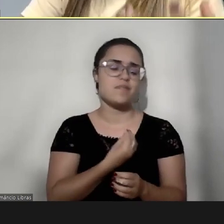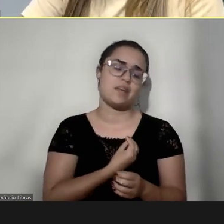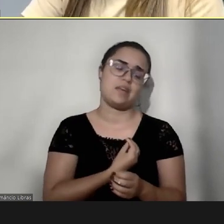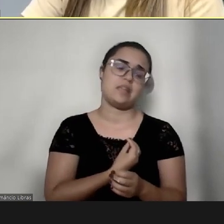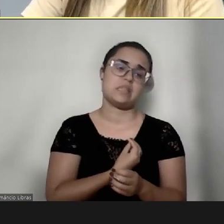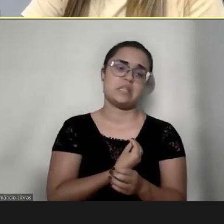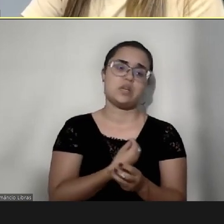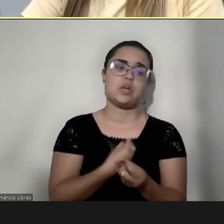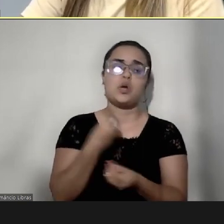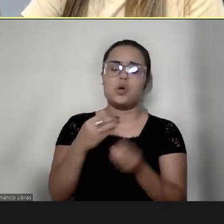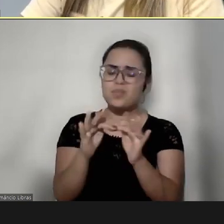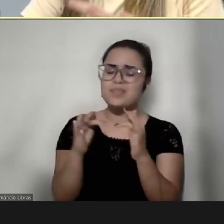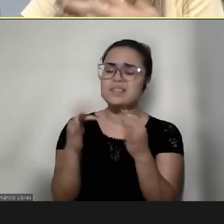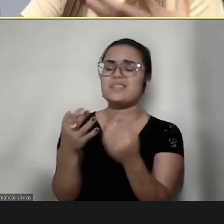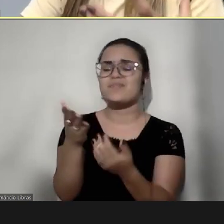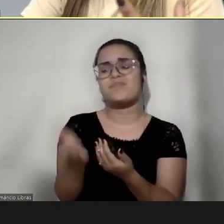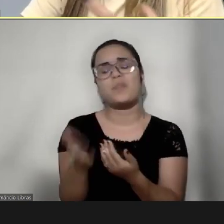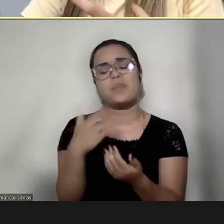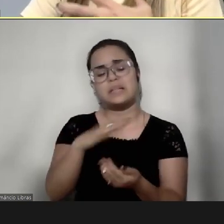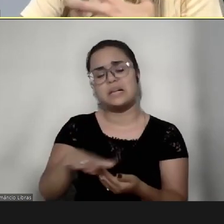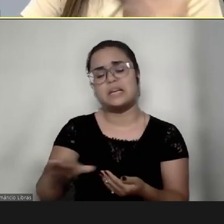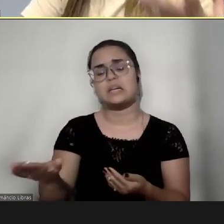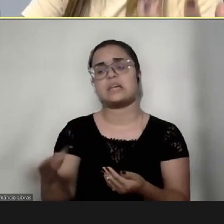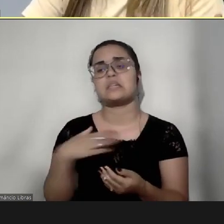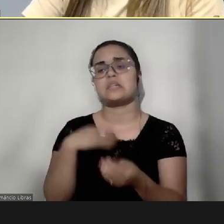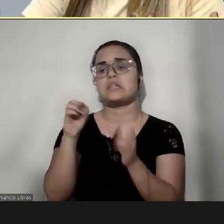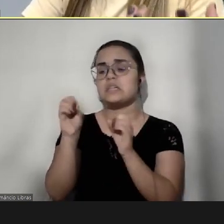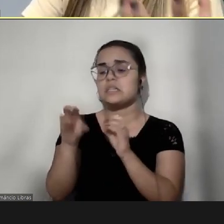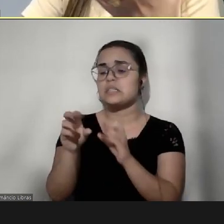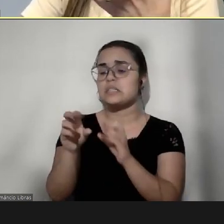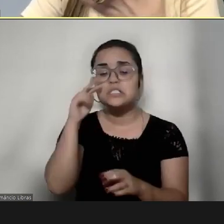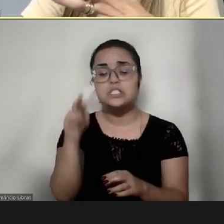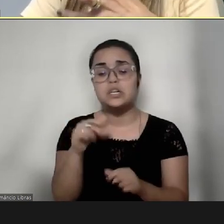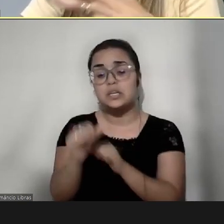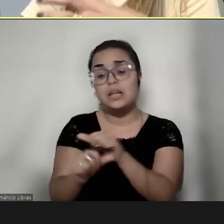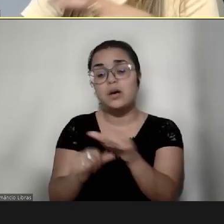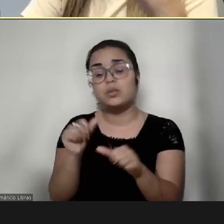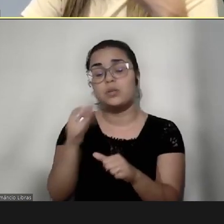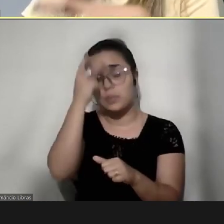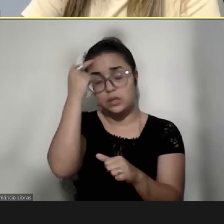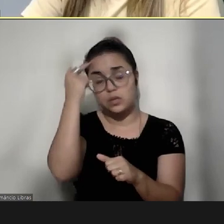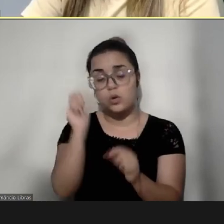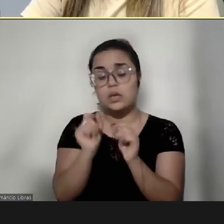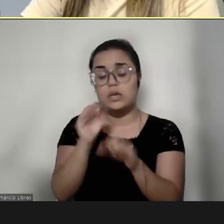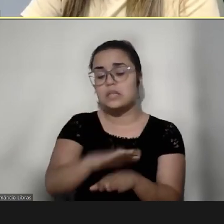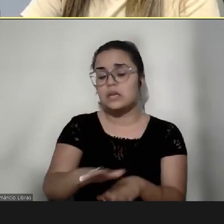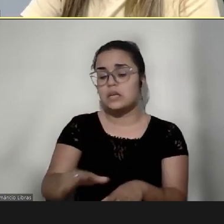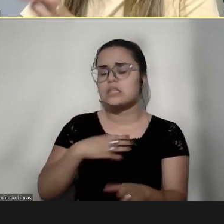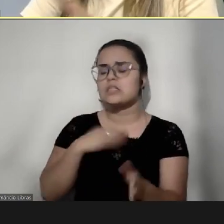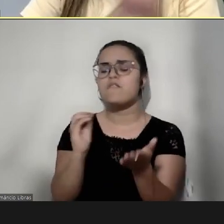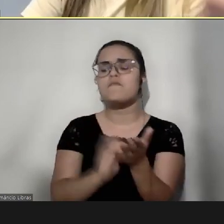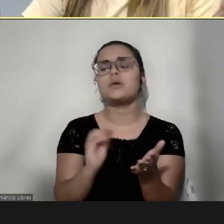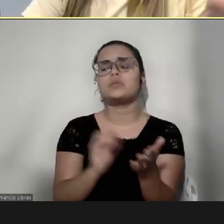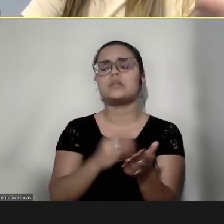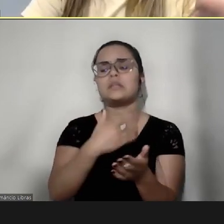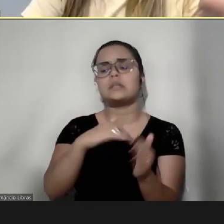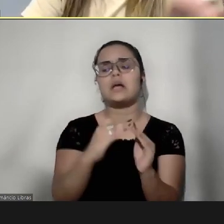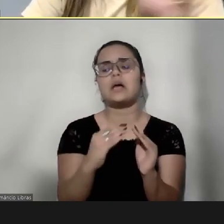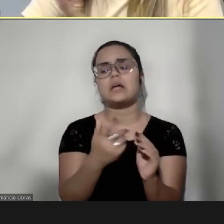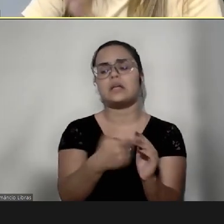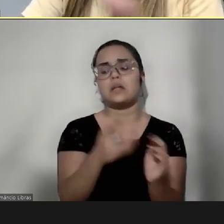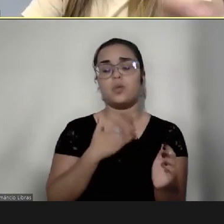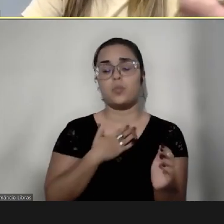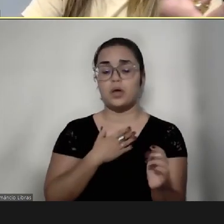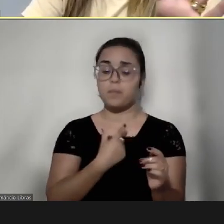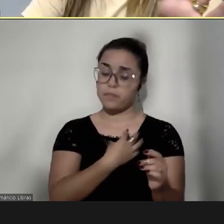como é essa família, né, como essa família enxerga o outro, o que essa criança está, o que está faltando nela, porque meu filho está bem,